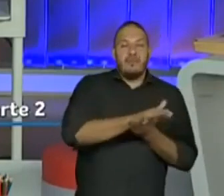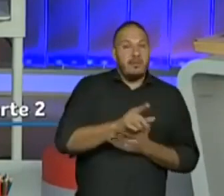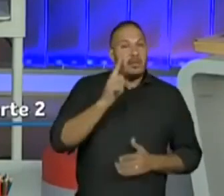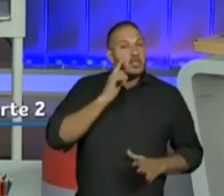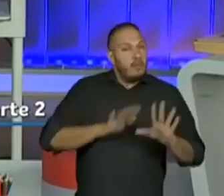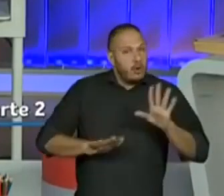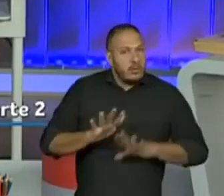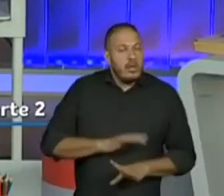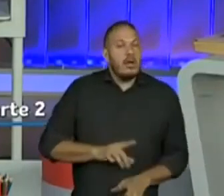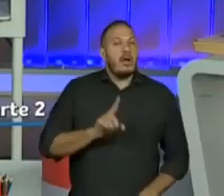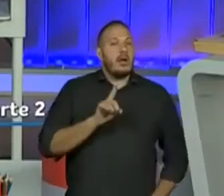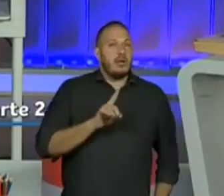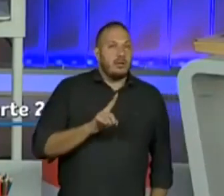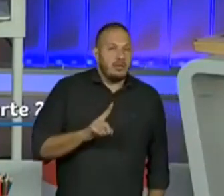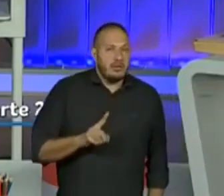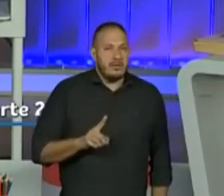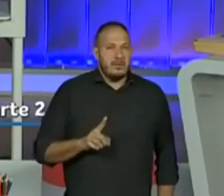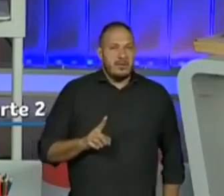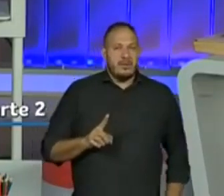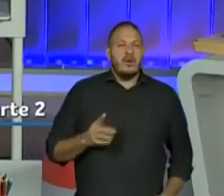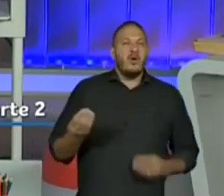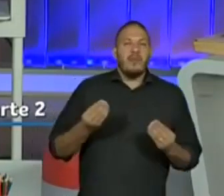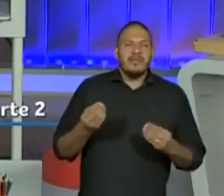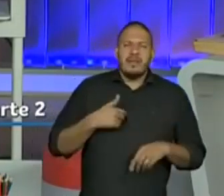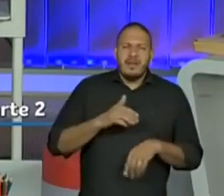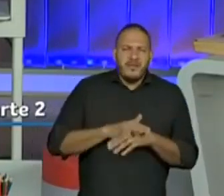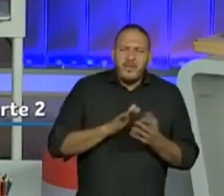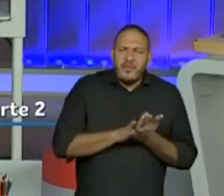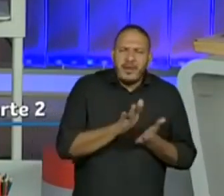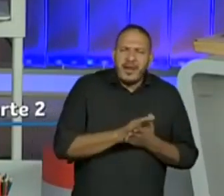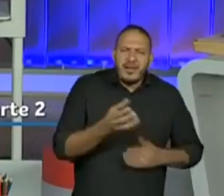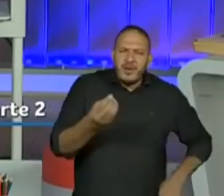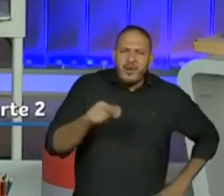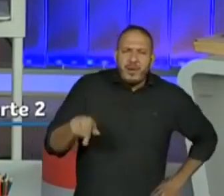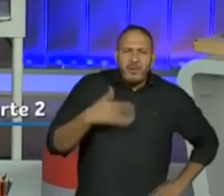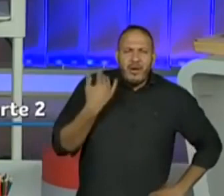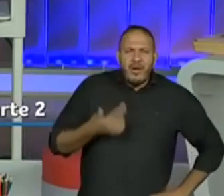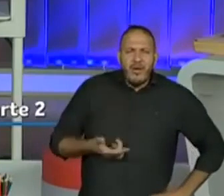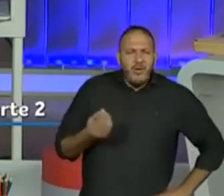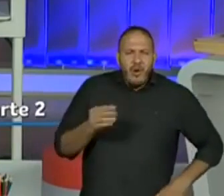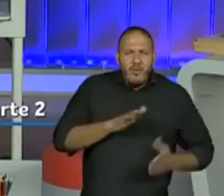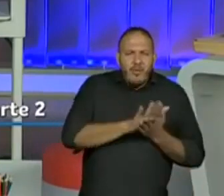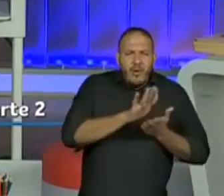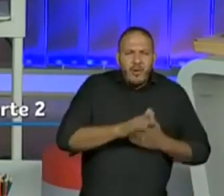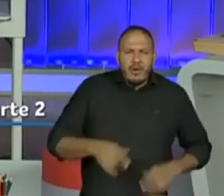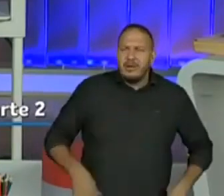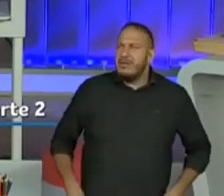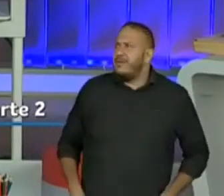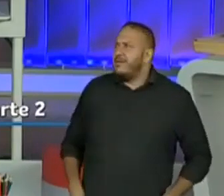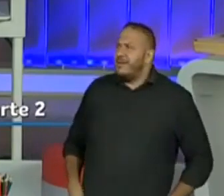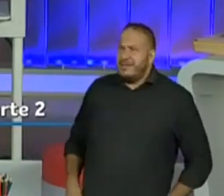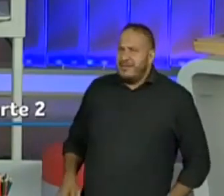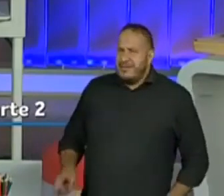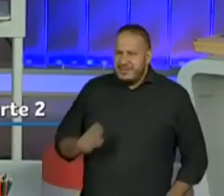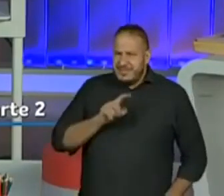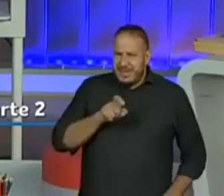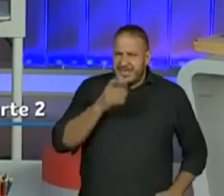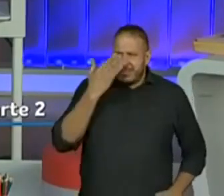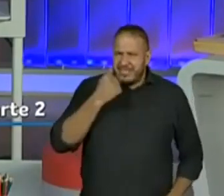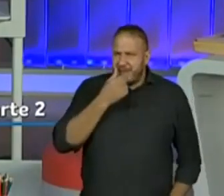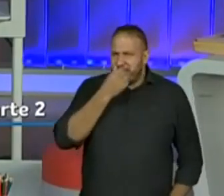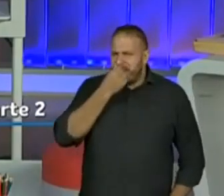cuidado com uma coisa. Como será que isso é publicado? Ele morreu. Quem escreveu? Quando ele escreveu? Será que vocês sabem isso?